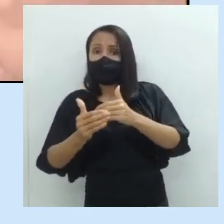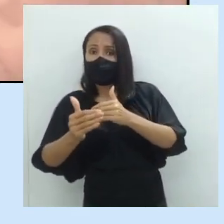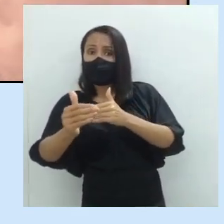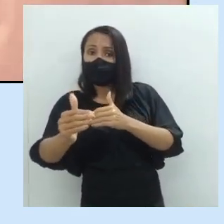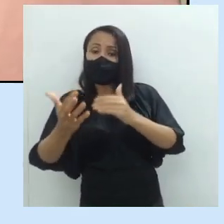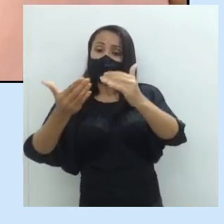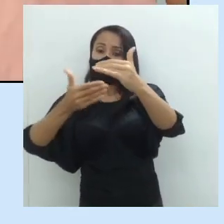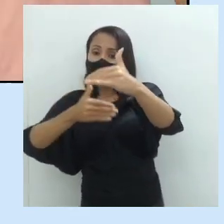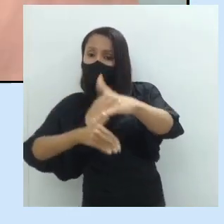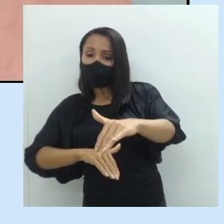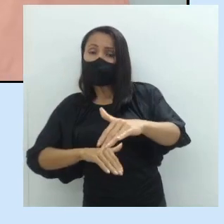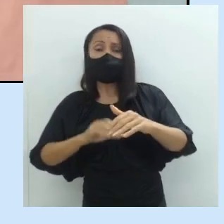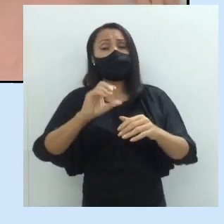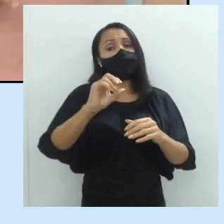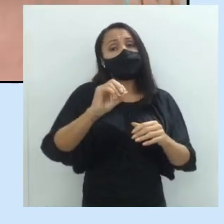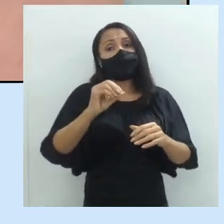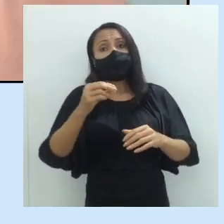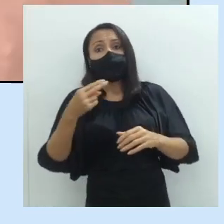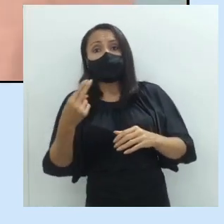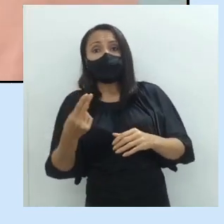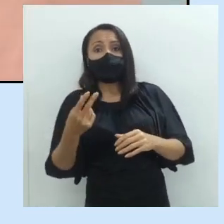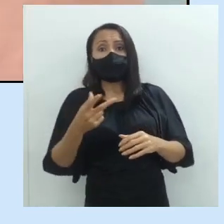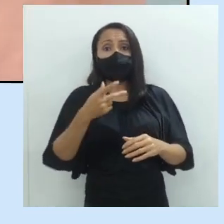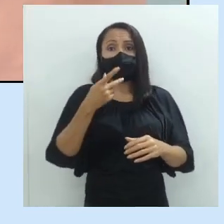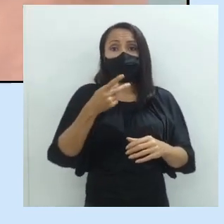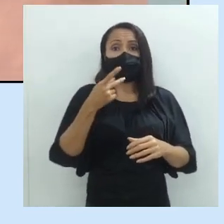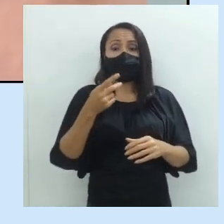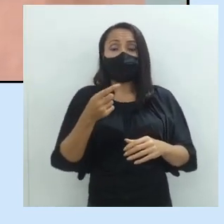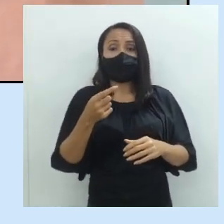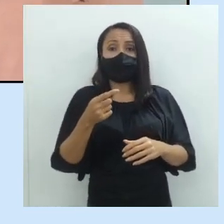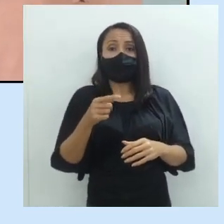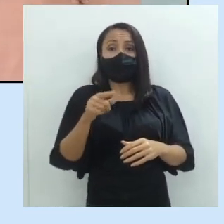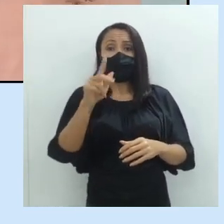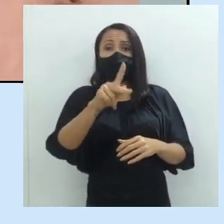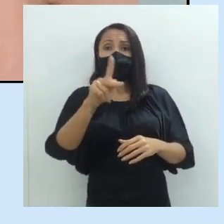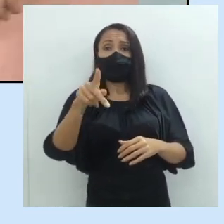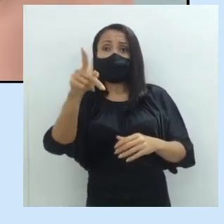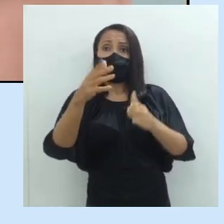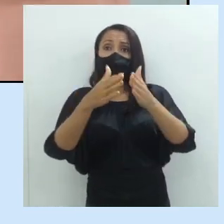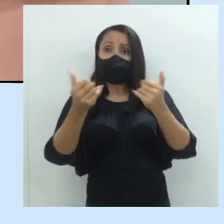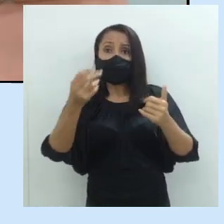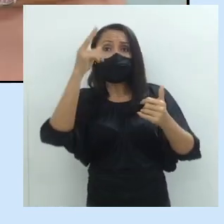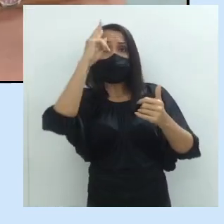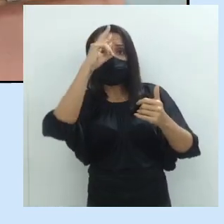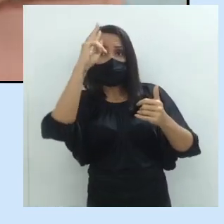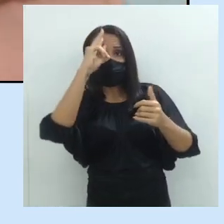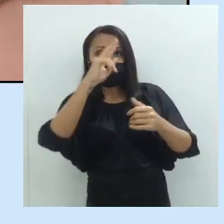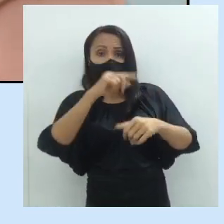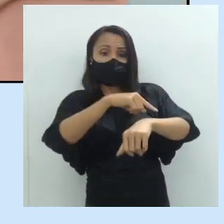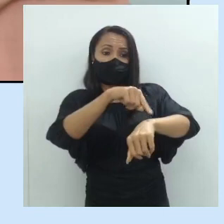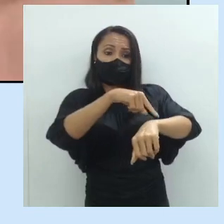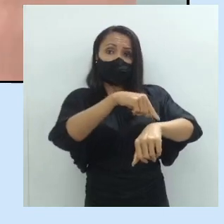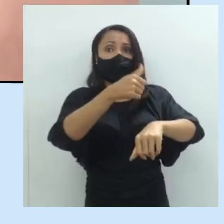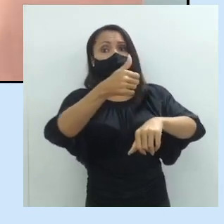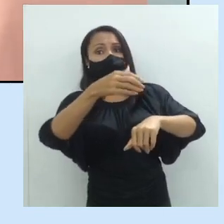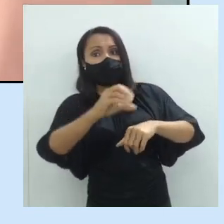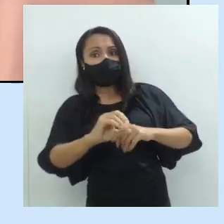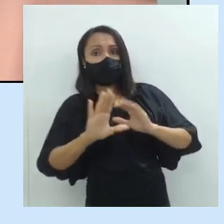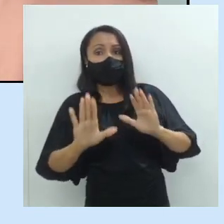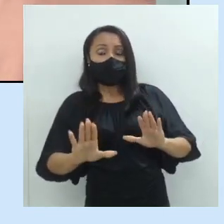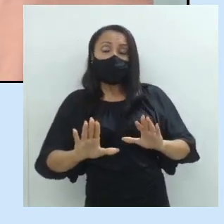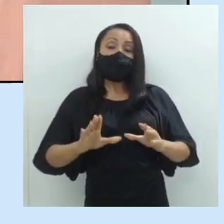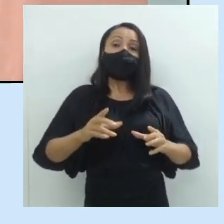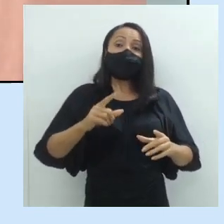avaliação. Ou ele pode dizer, a senhora pediu que eu lembrasse quando fossem 10 horas. Então é